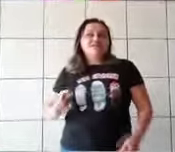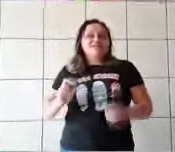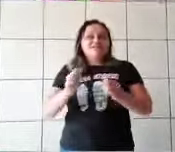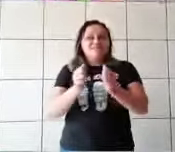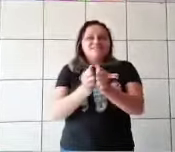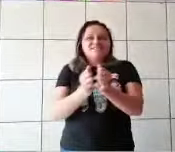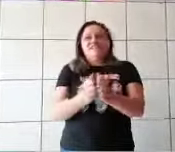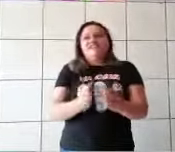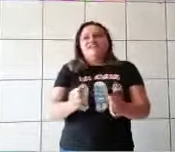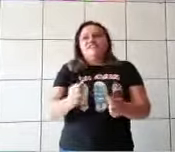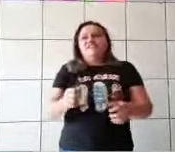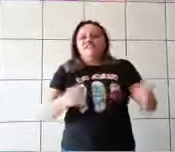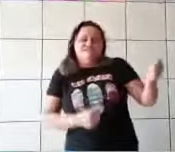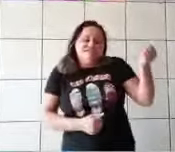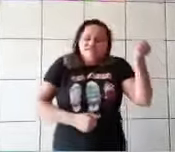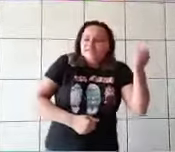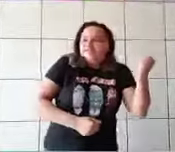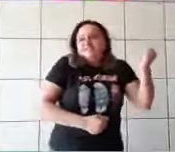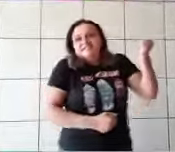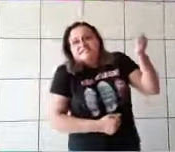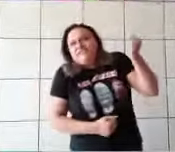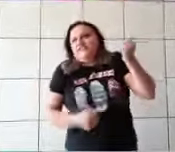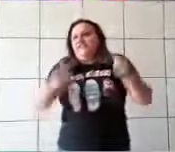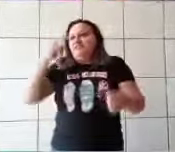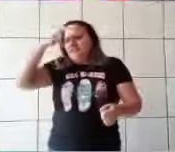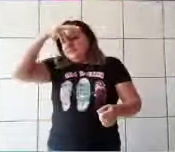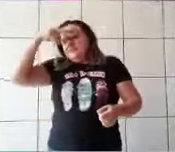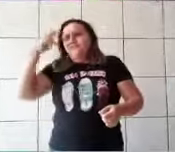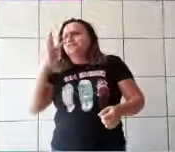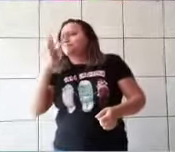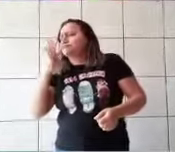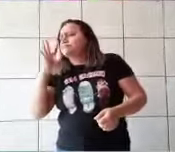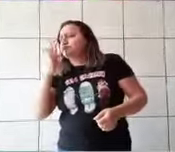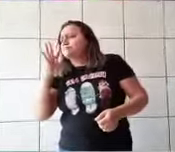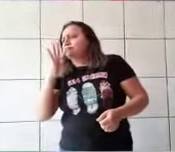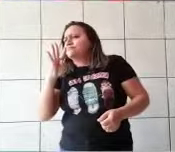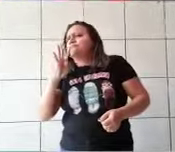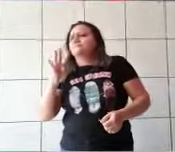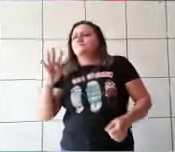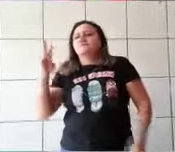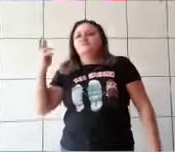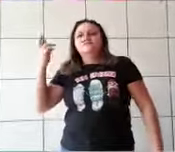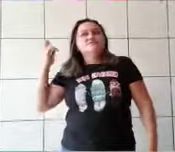O príncipe e a Cinderela começaram a dançar entre os olhares curiosos de todos os convidados.